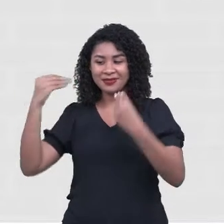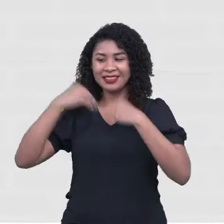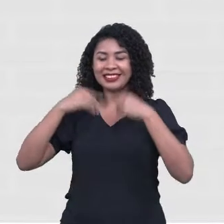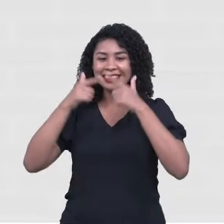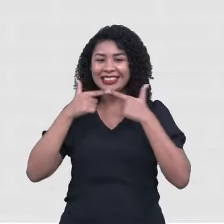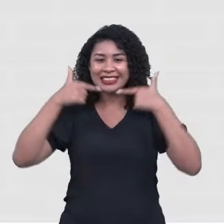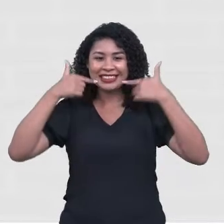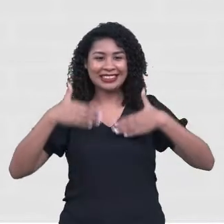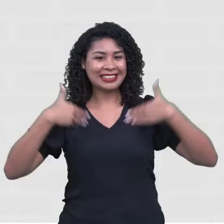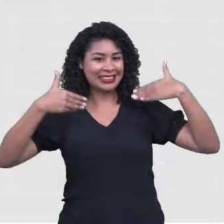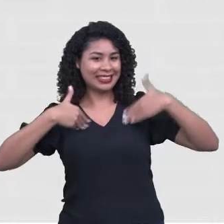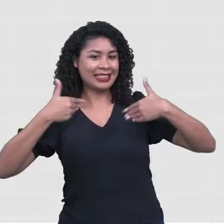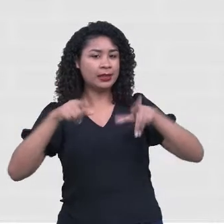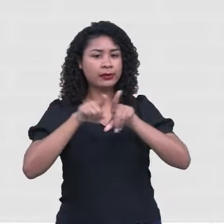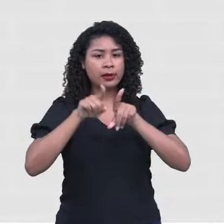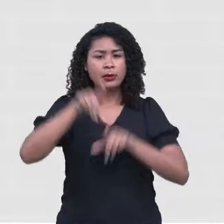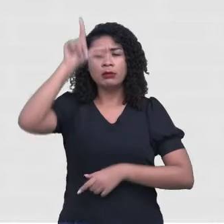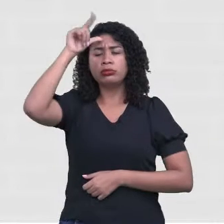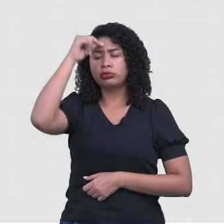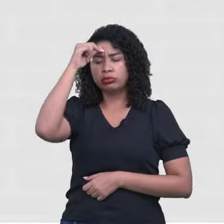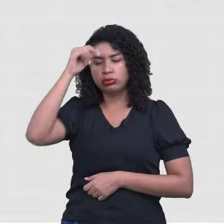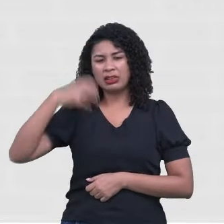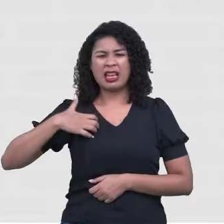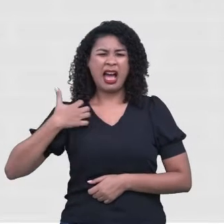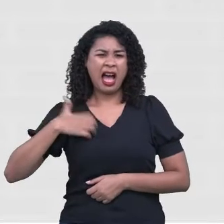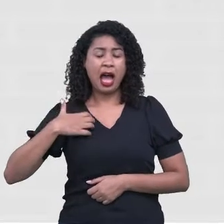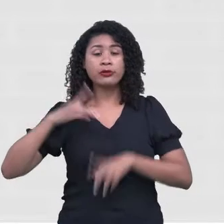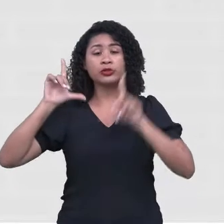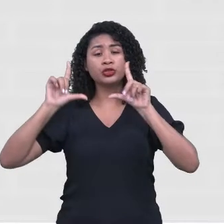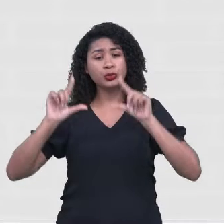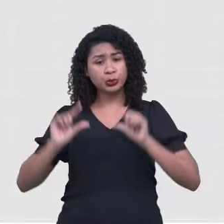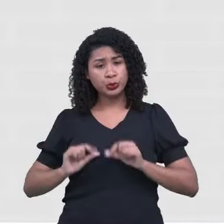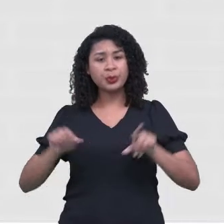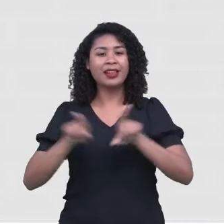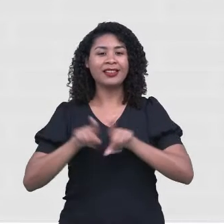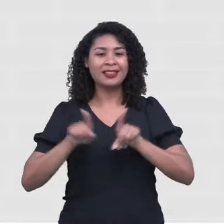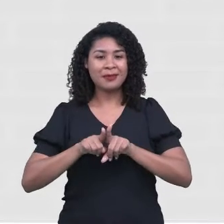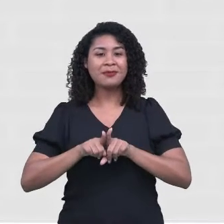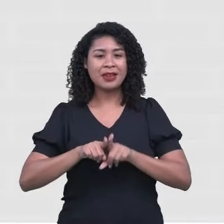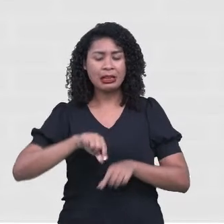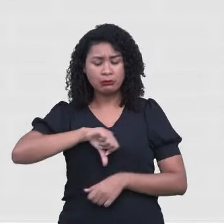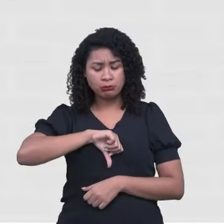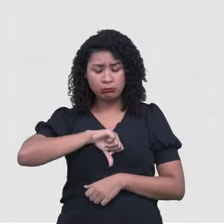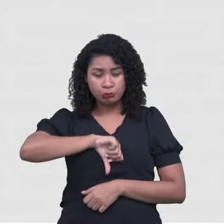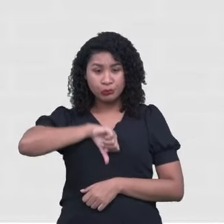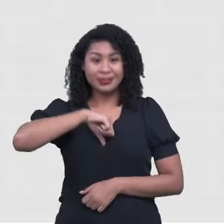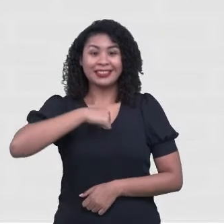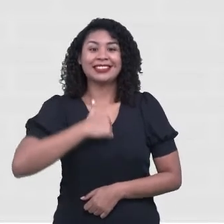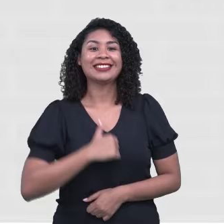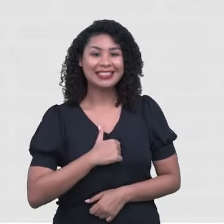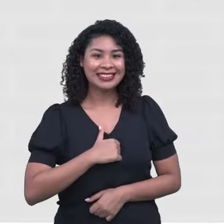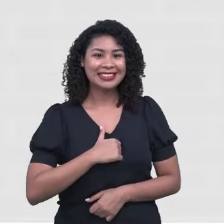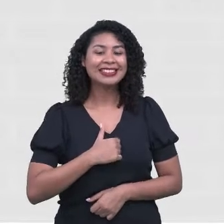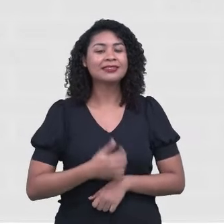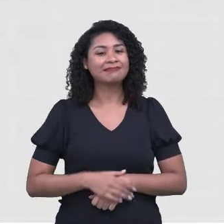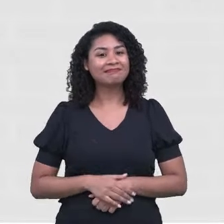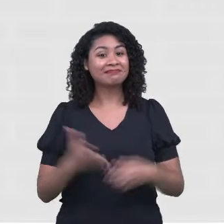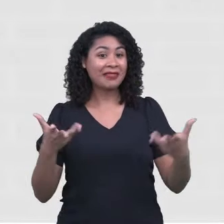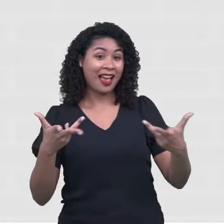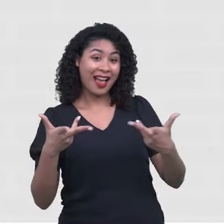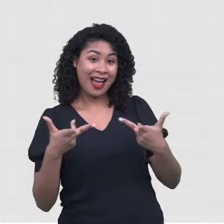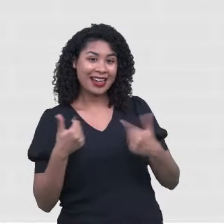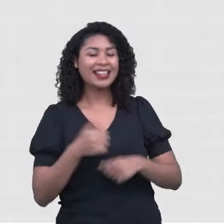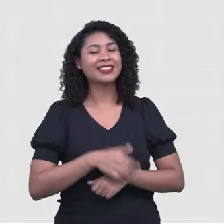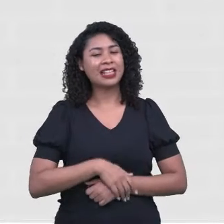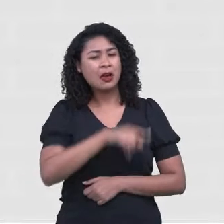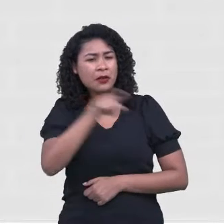reduzir o estresse e ansiedade e melhora o humor. Olha aí, que coisa maravilhosa. Você já